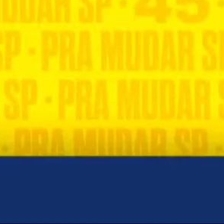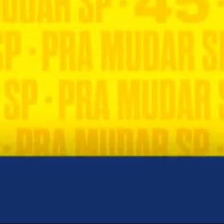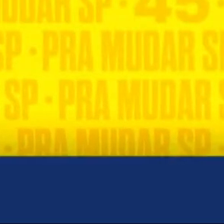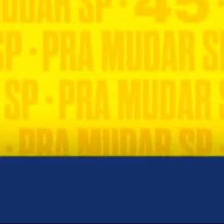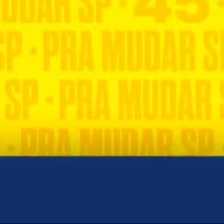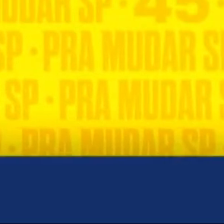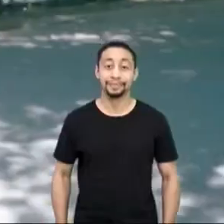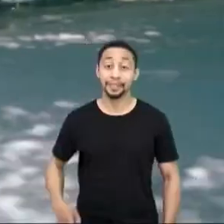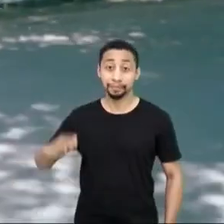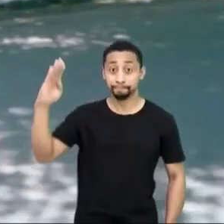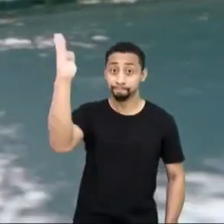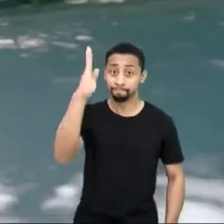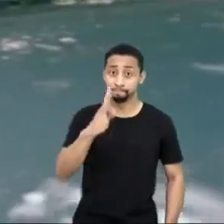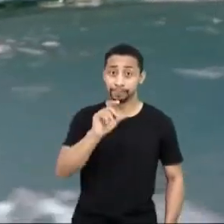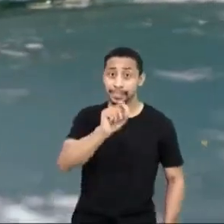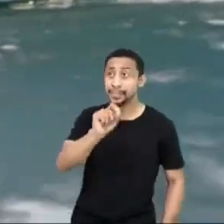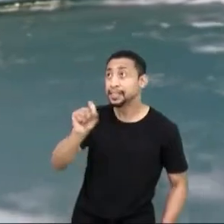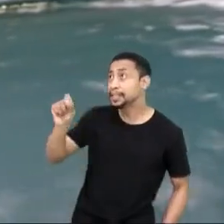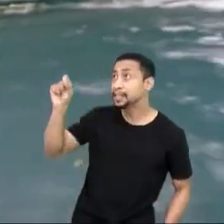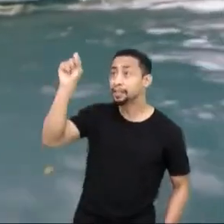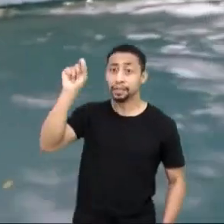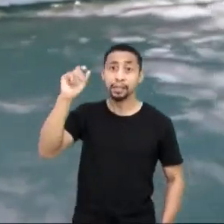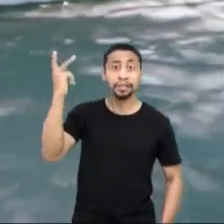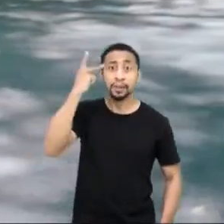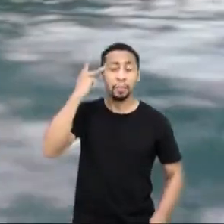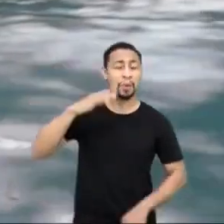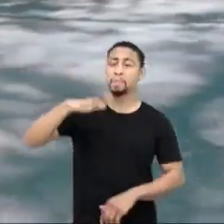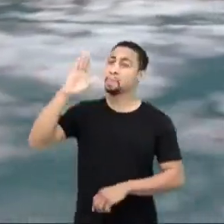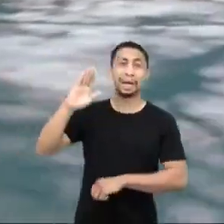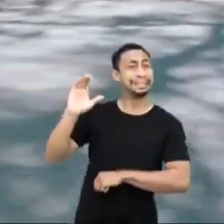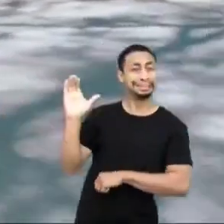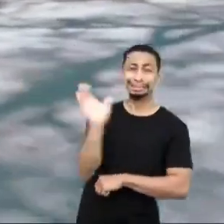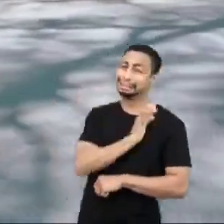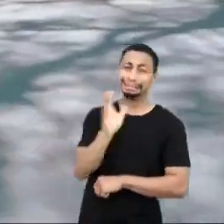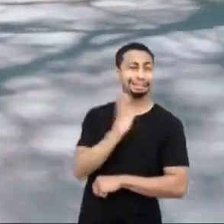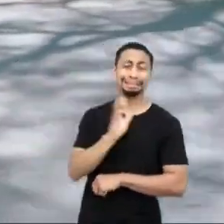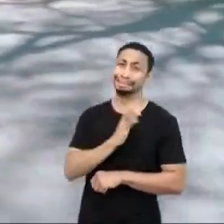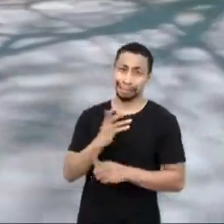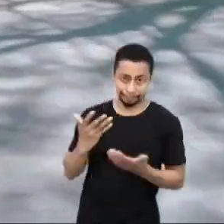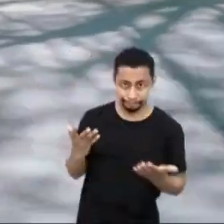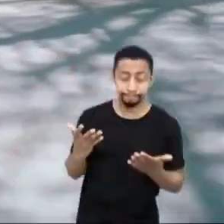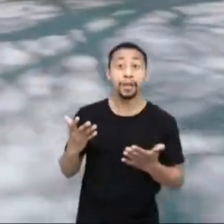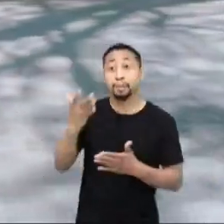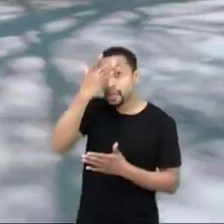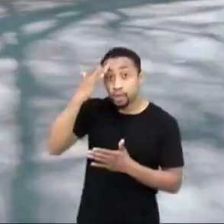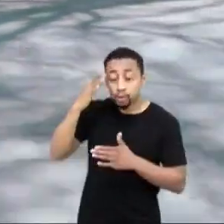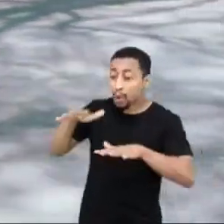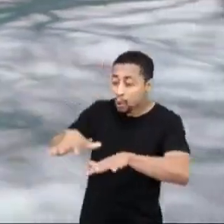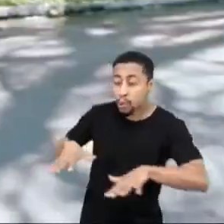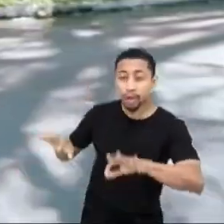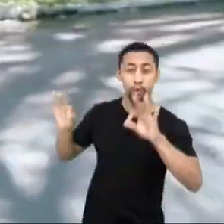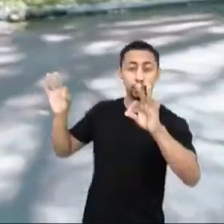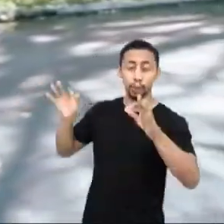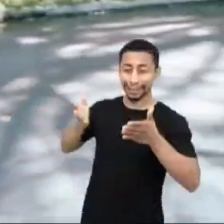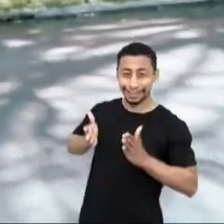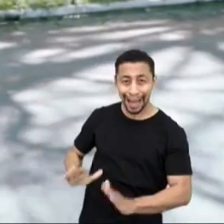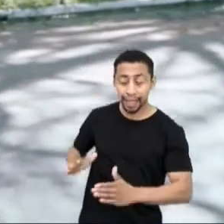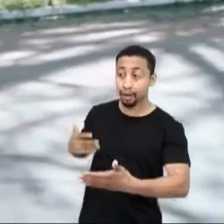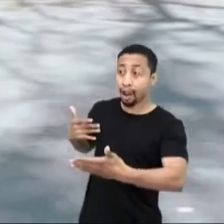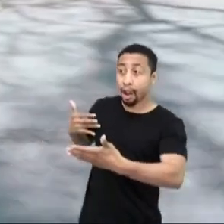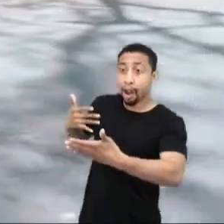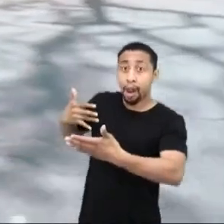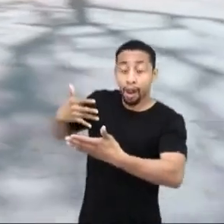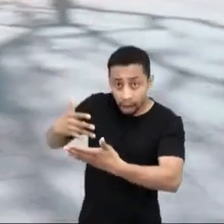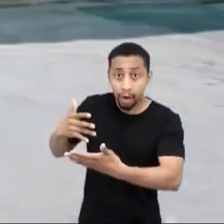Me ajuda aí, pô. São Paulo é a cidade mais rica do Brasil. Quem nasce aqui, no Jardim Europa, vive 82 anos, mais que na